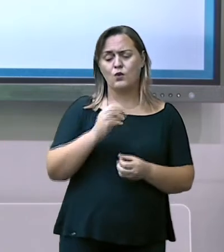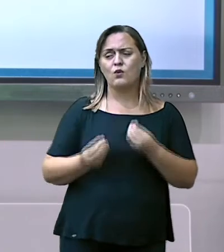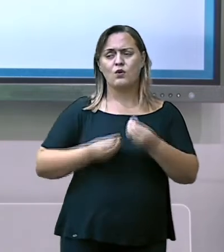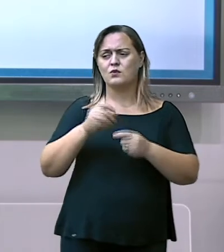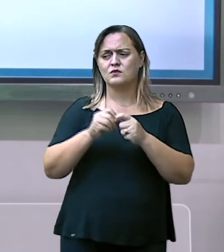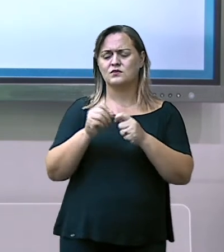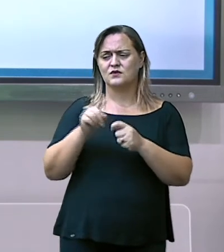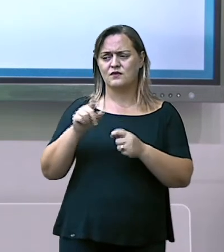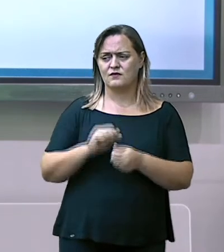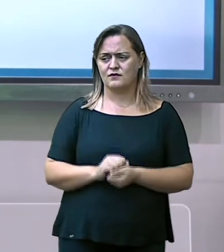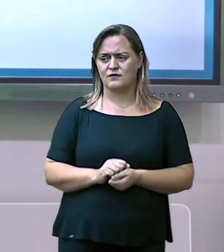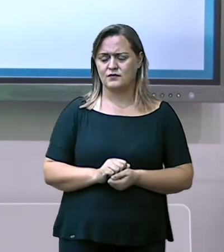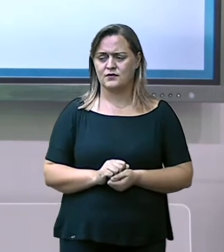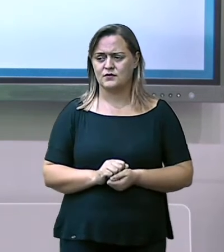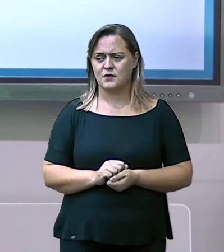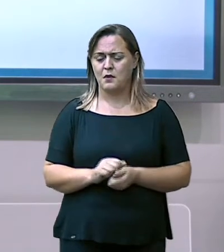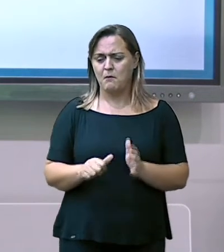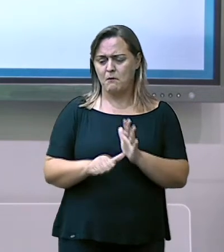a lata de lixo?